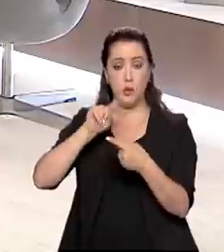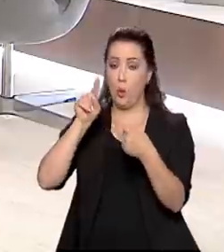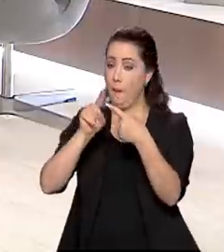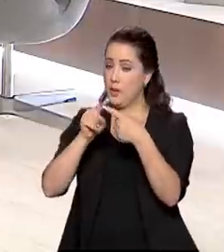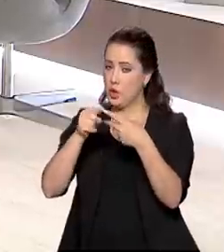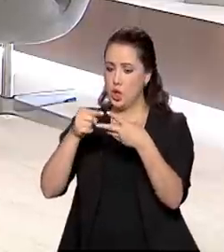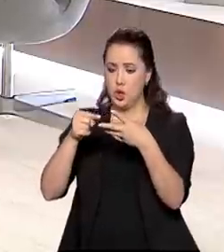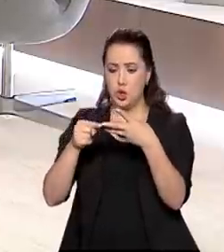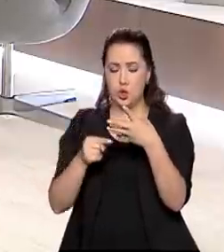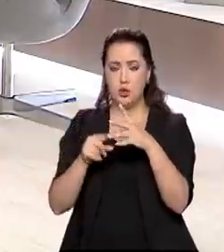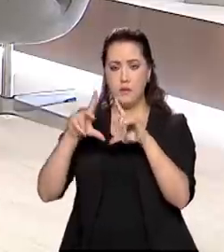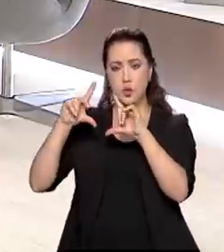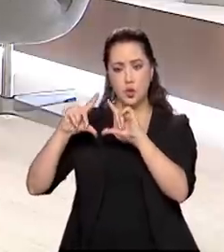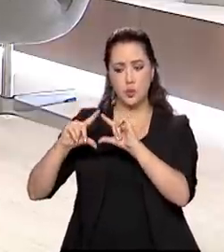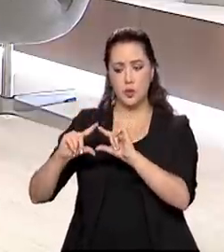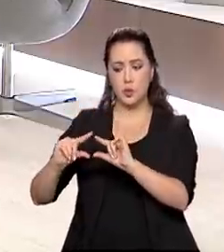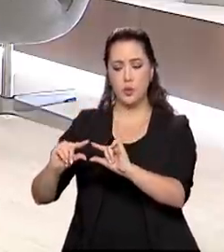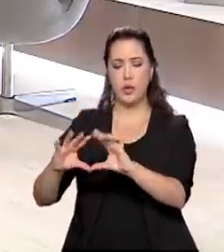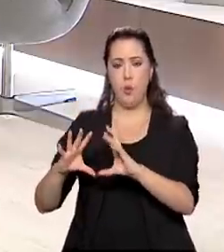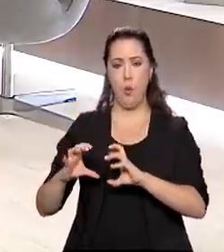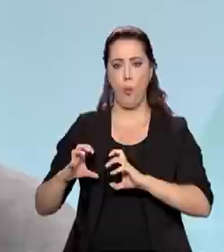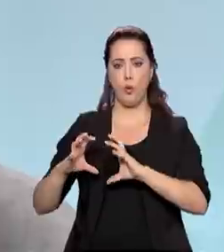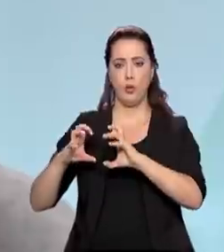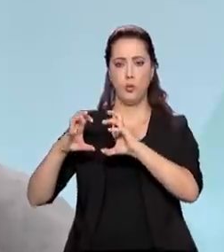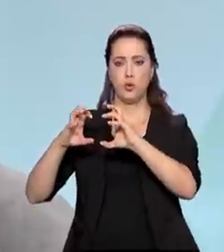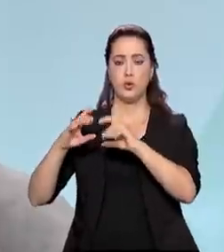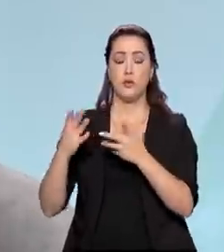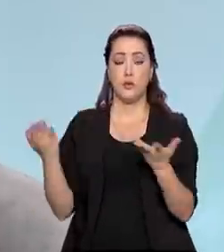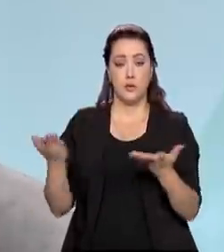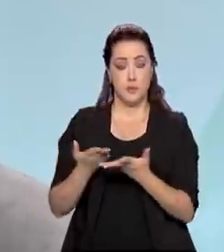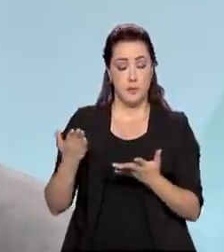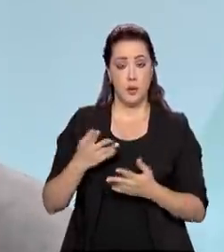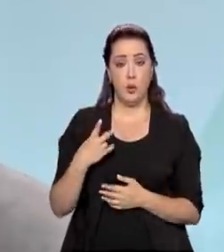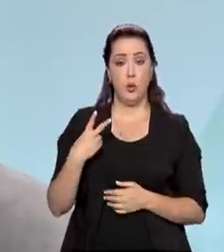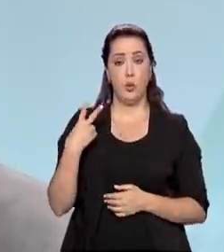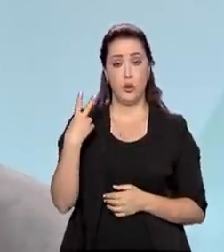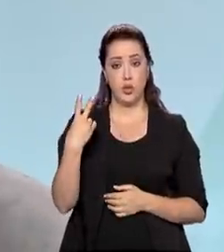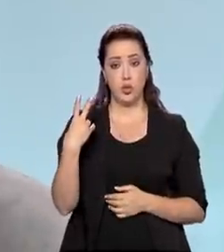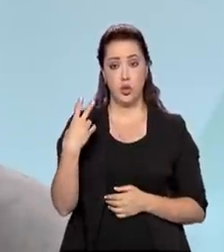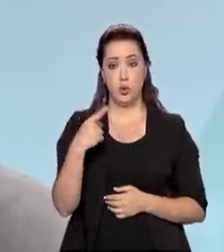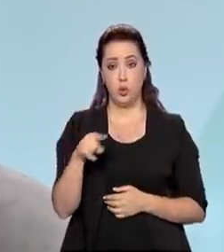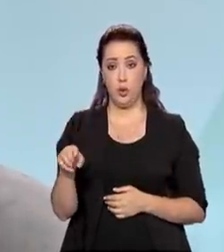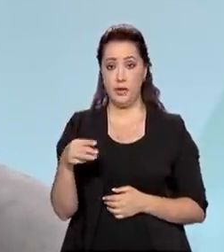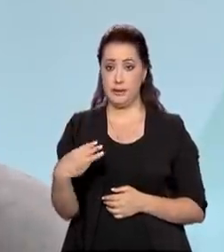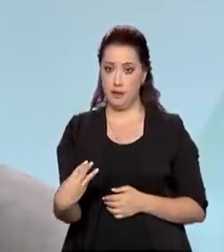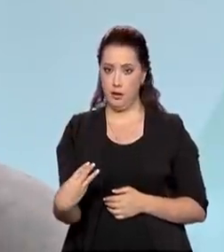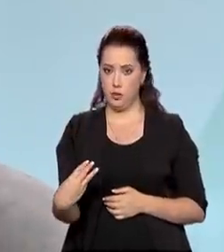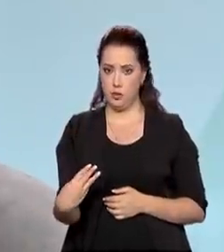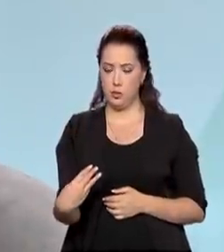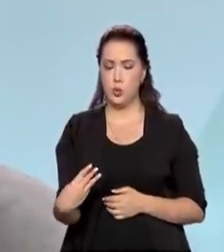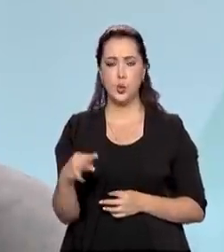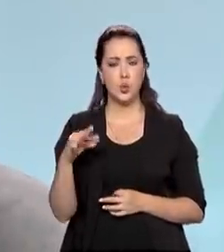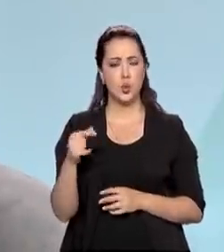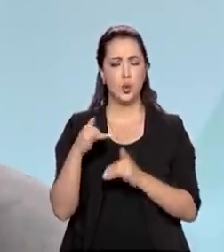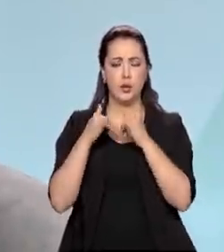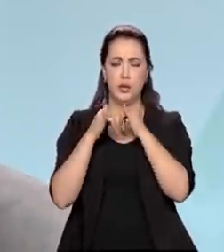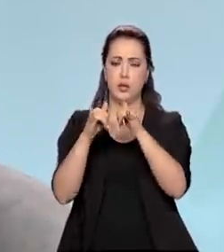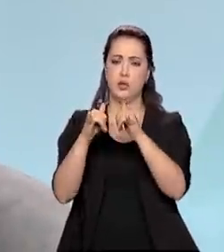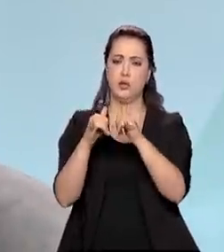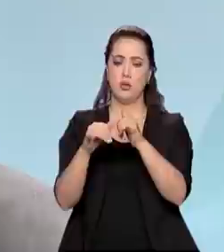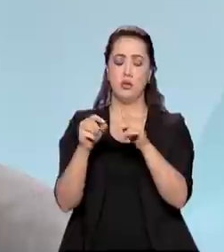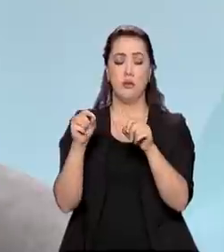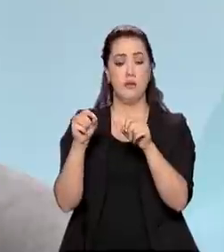metas de descarbonização da matriz de transporte. Hoje, dois terços de toda a energia